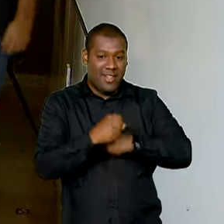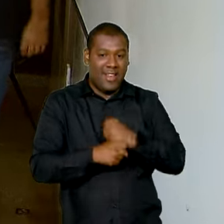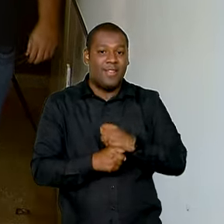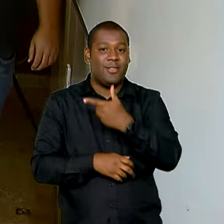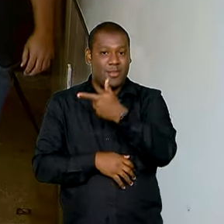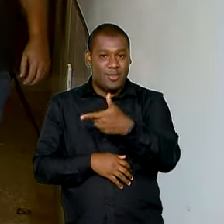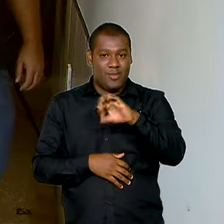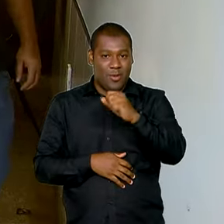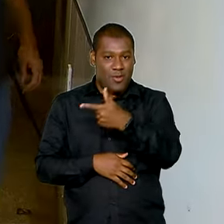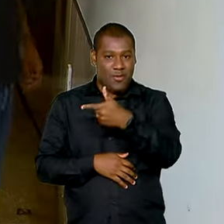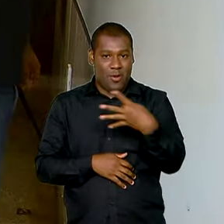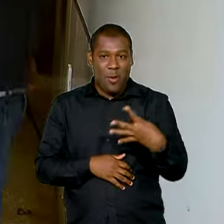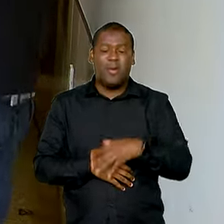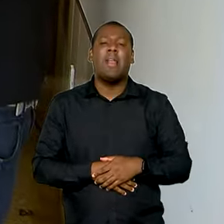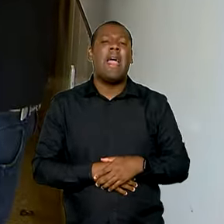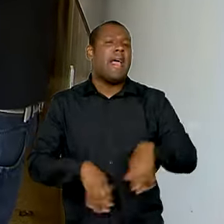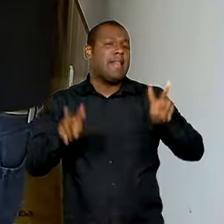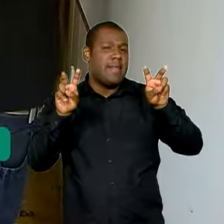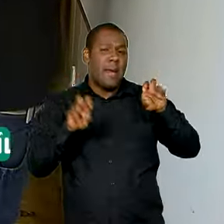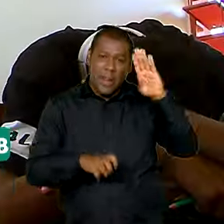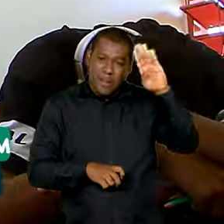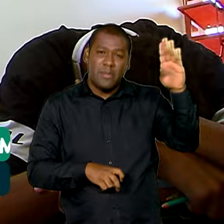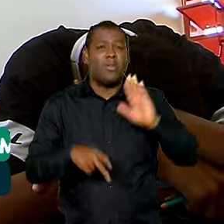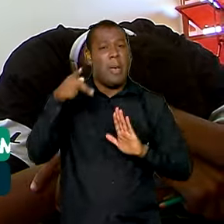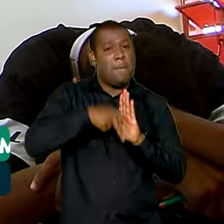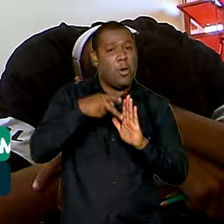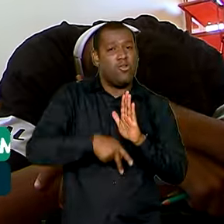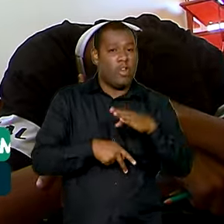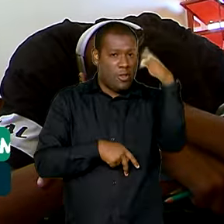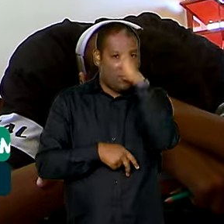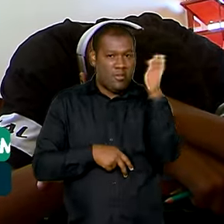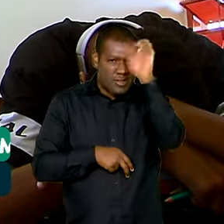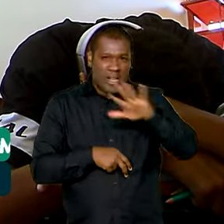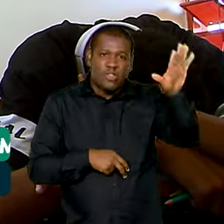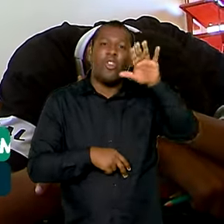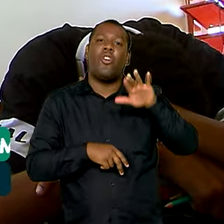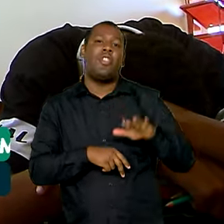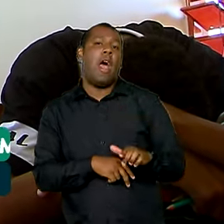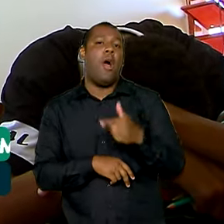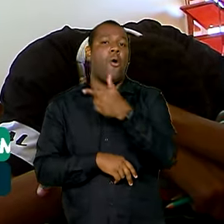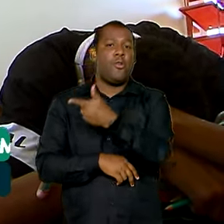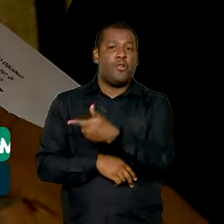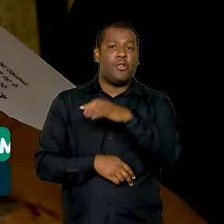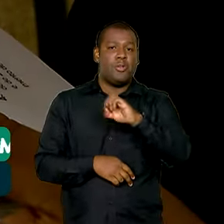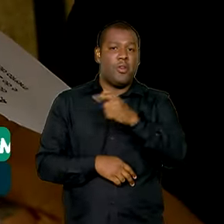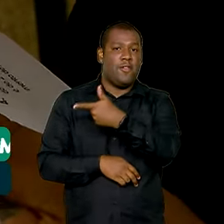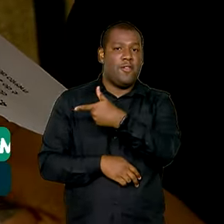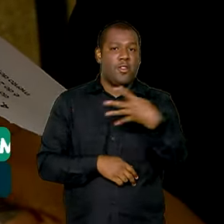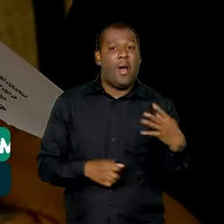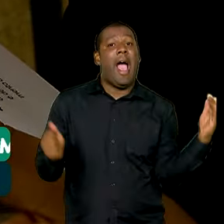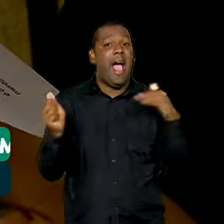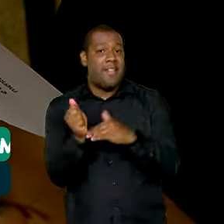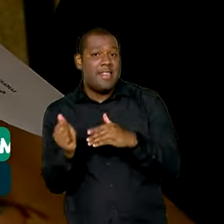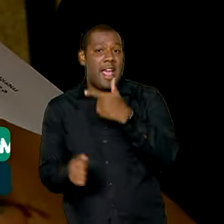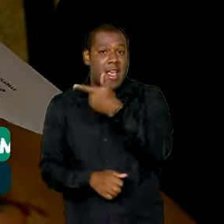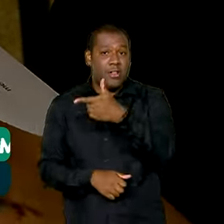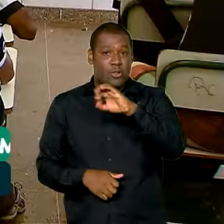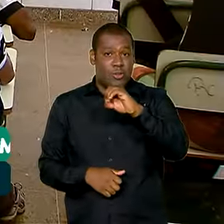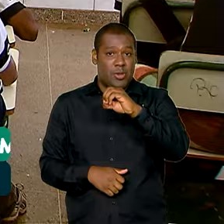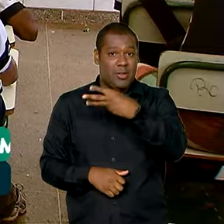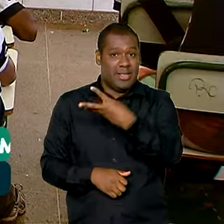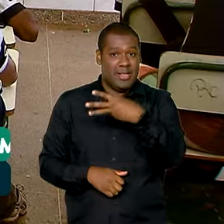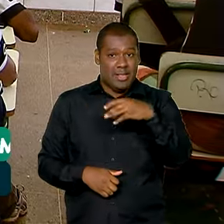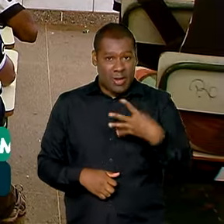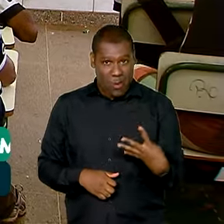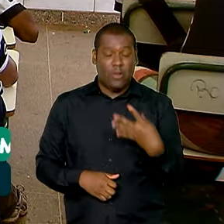O tema central é Plano Nacional de Educação 2024-2034. Política de Estado para garantir